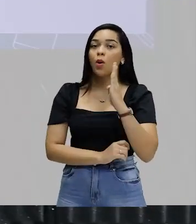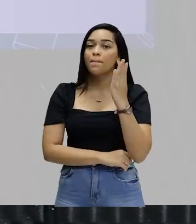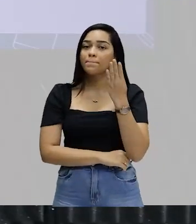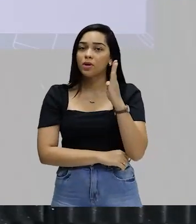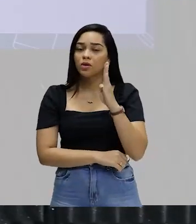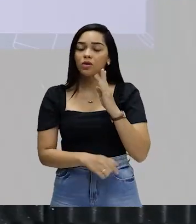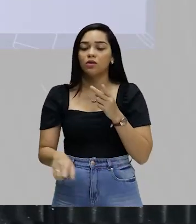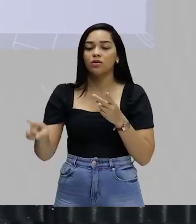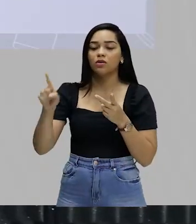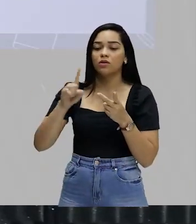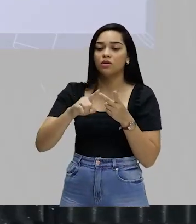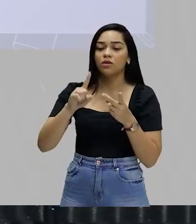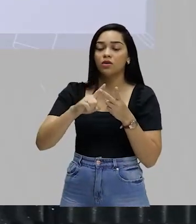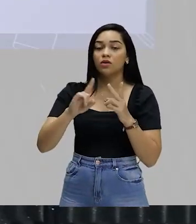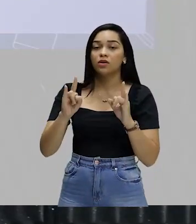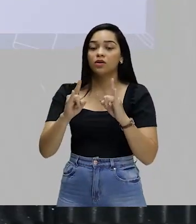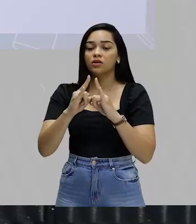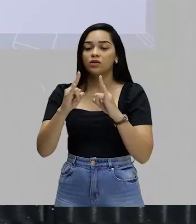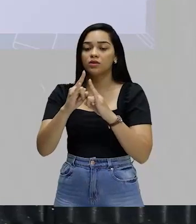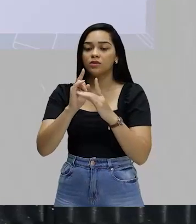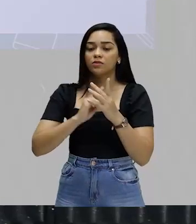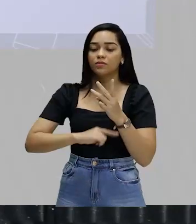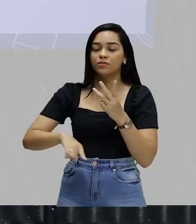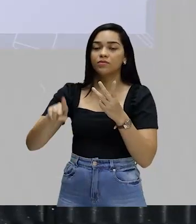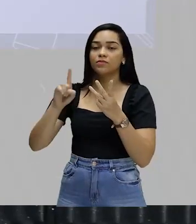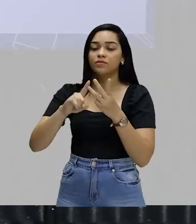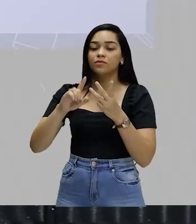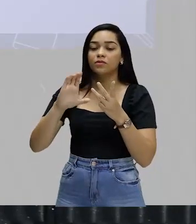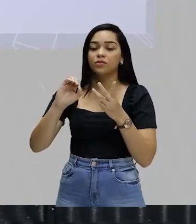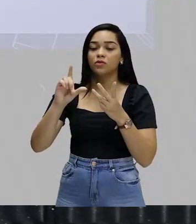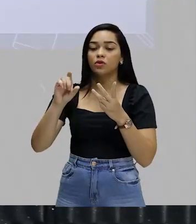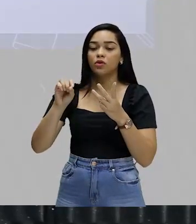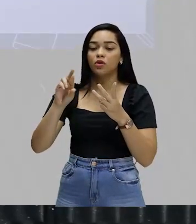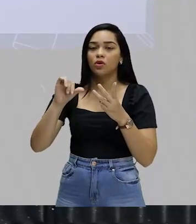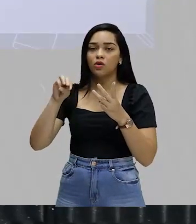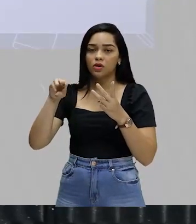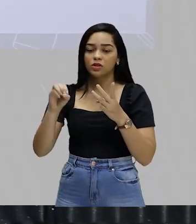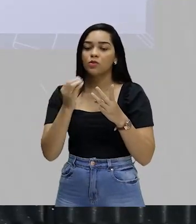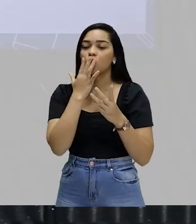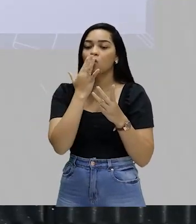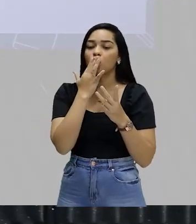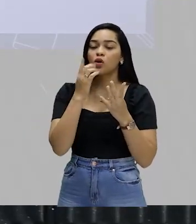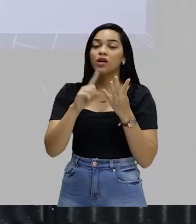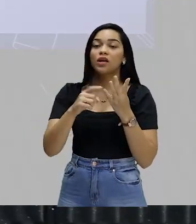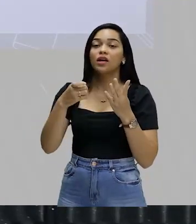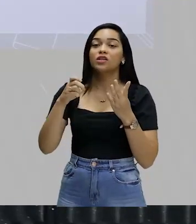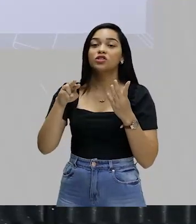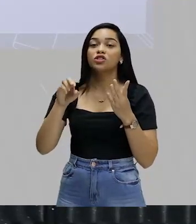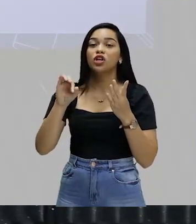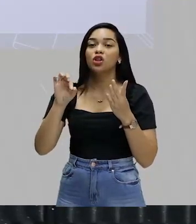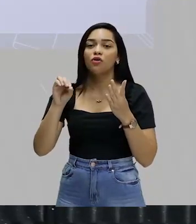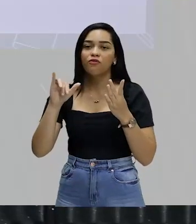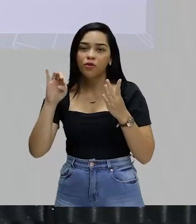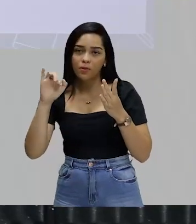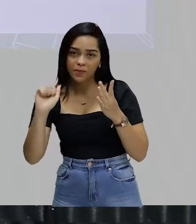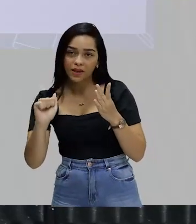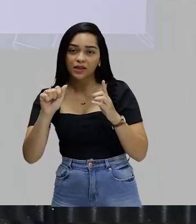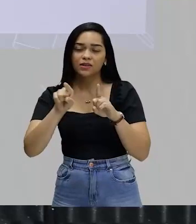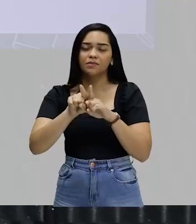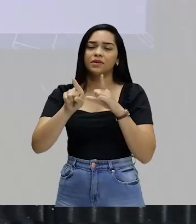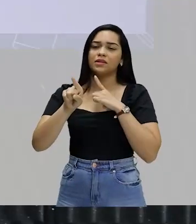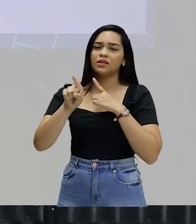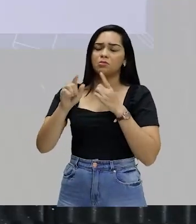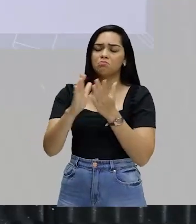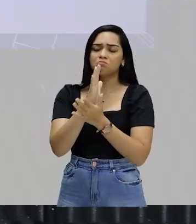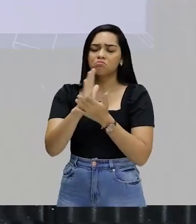do racismo institucional, do colorismo e da xenofobia. Aproveita, eu vou te dar alguns